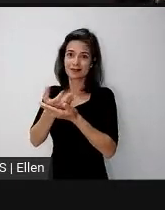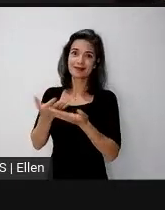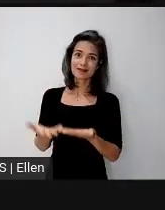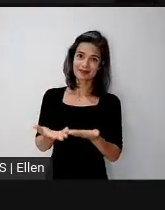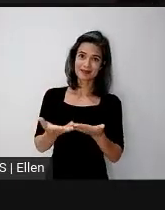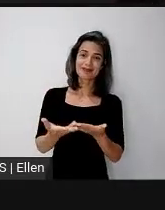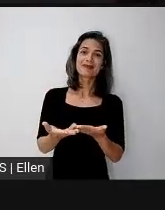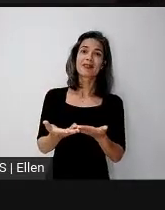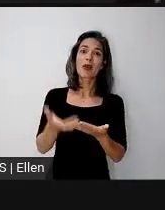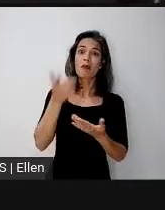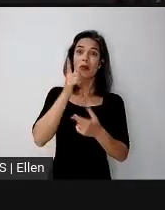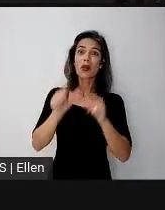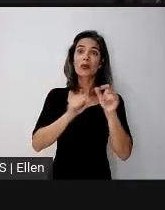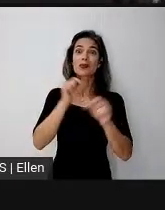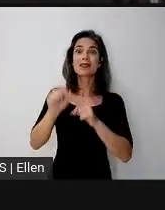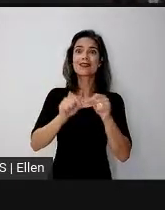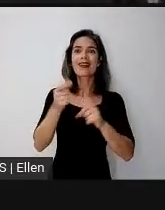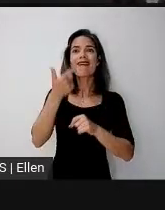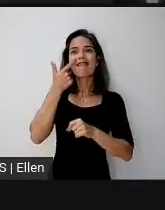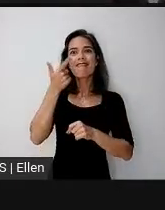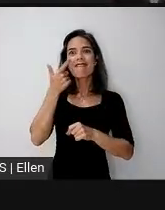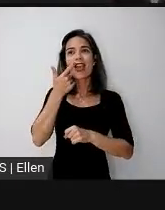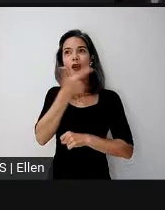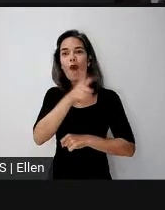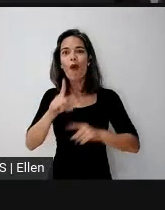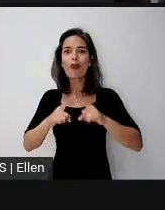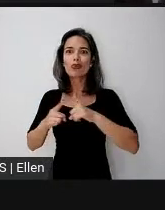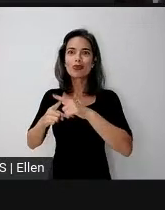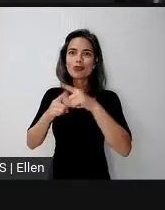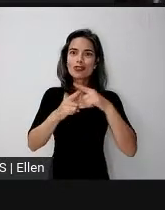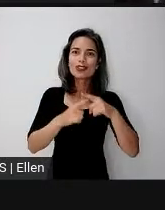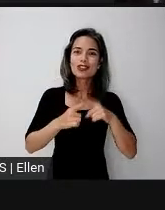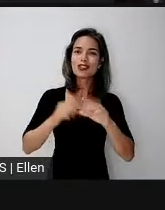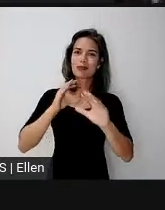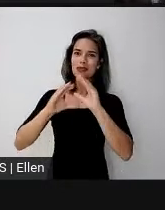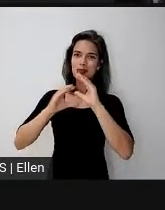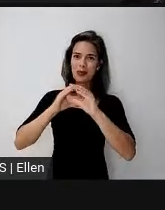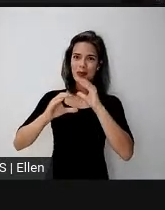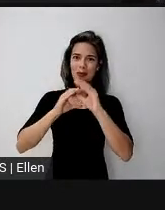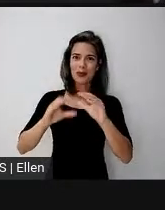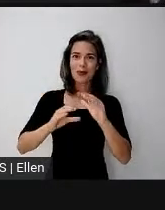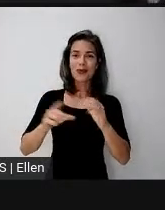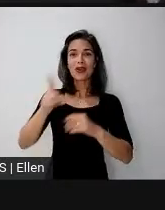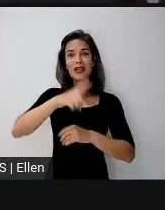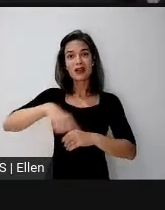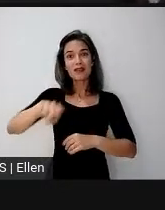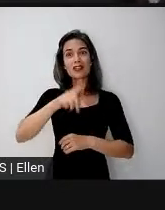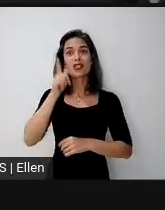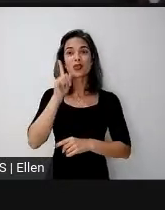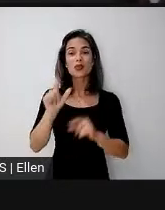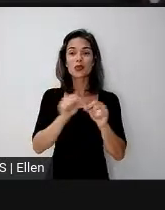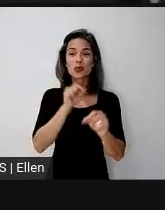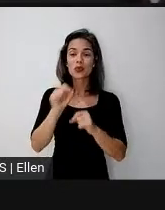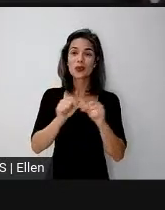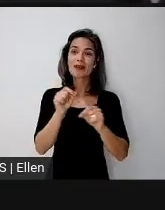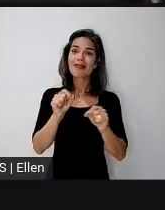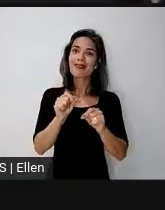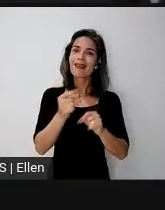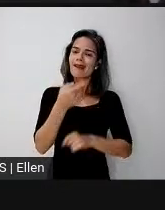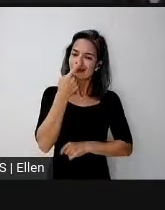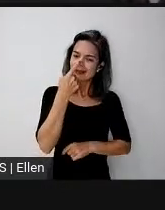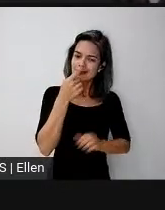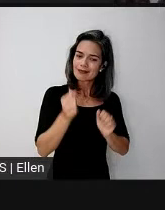barreiras possíveis, né? Nós queremos também que vocês sejam próximos dos tutores de vocês